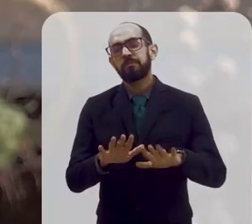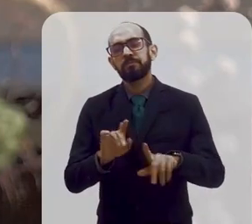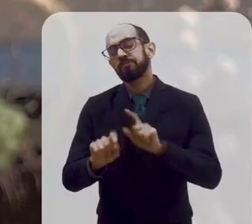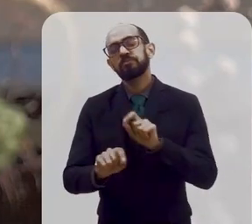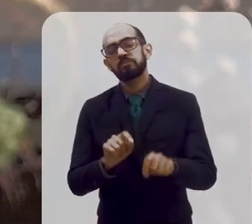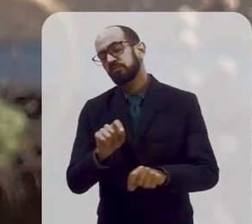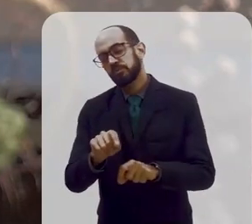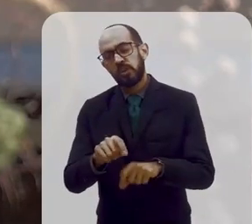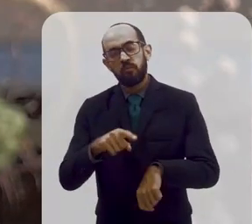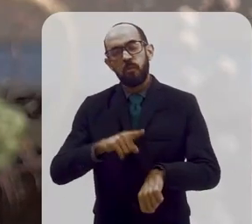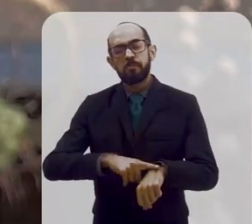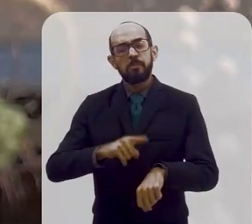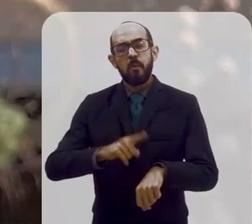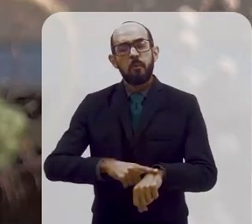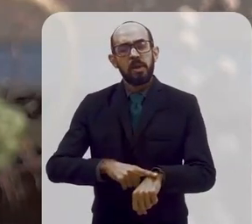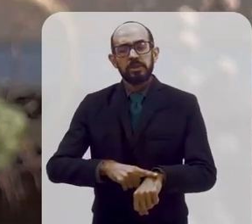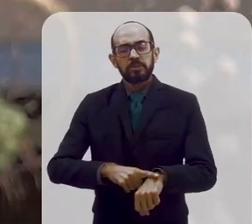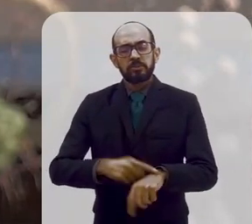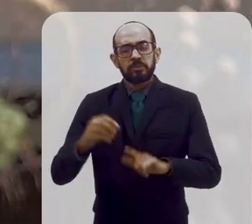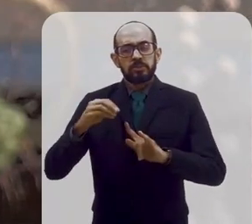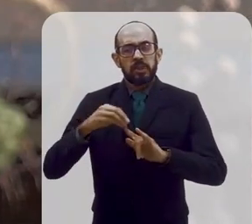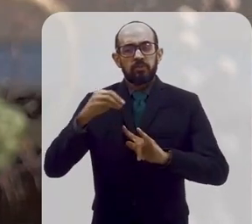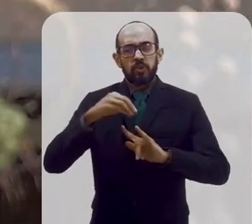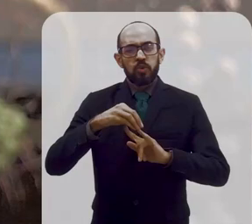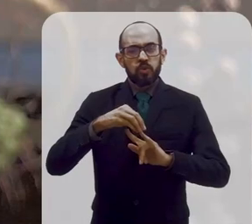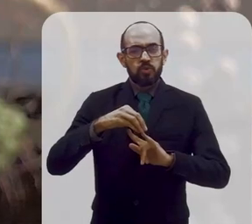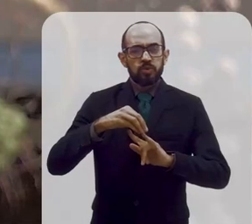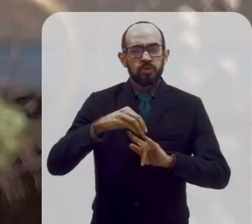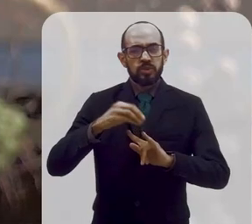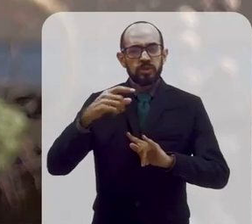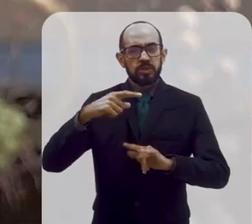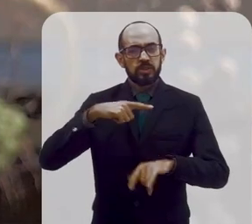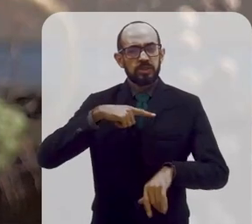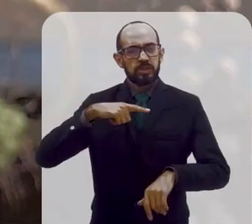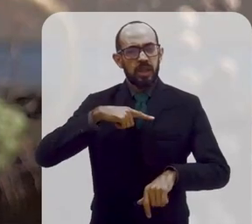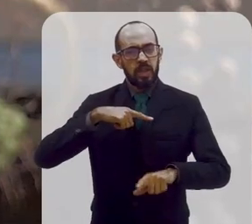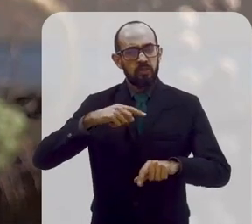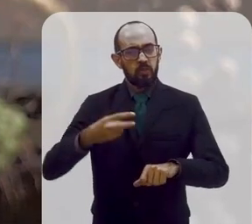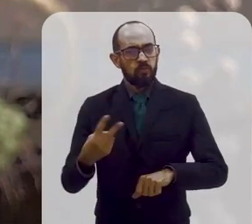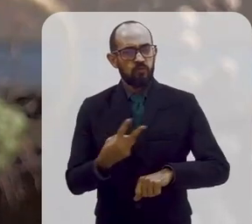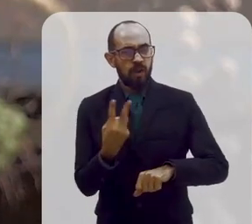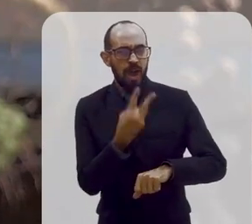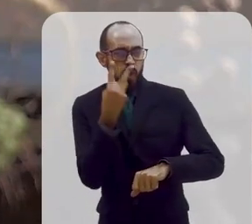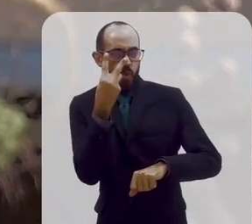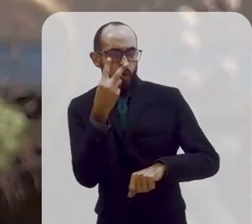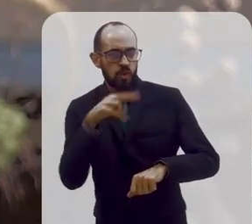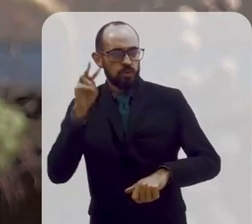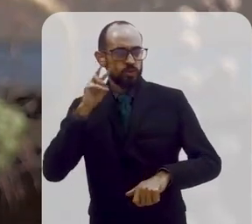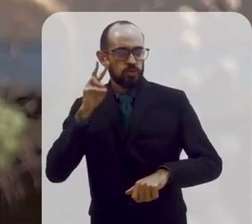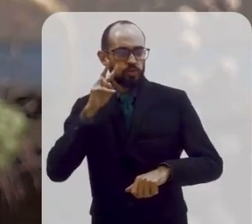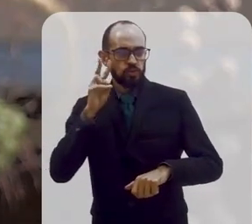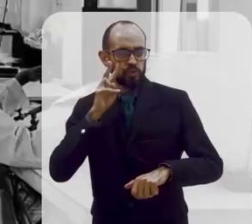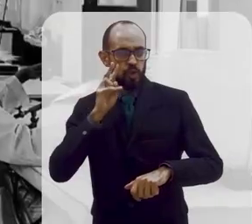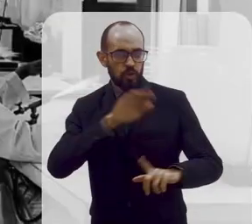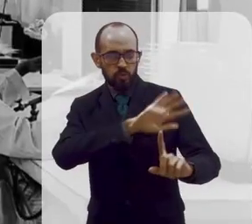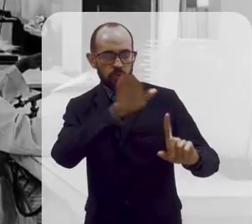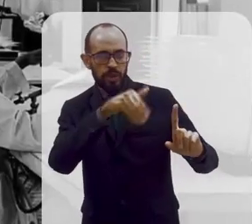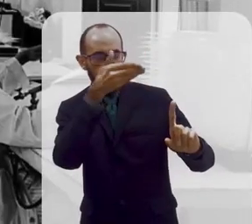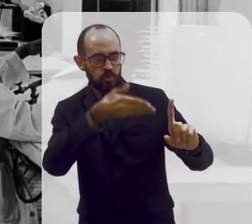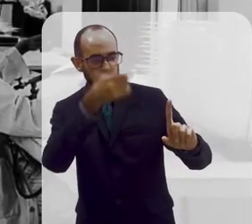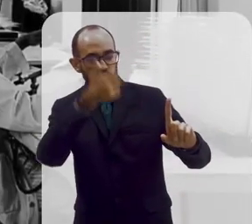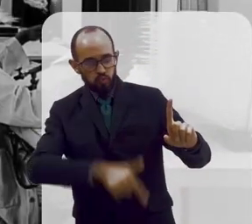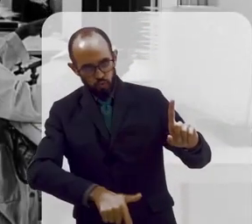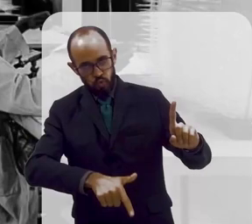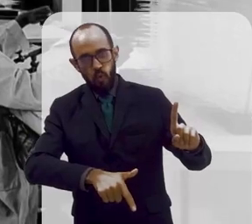Então, foi um momento em que a Fiocruz fez valer a sua tradição histórica. Toda vez que o